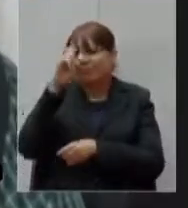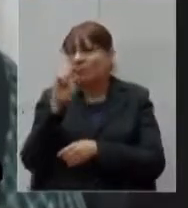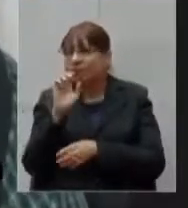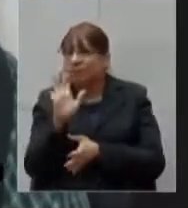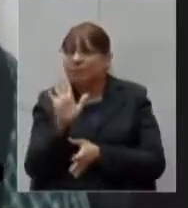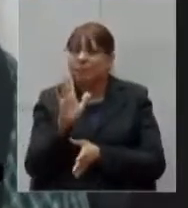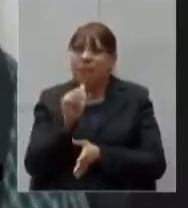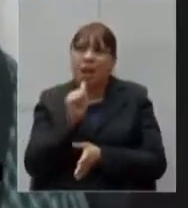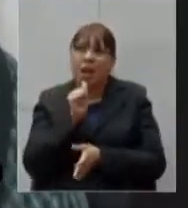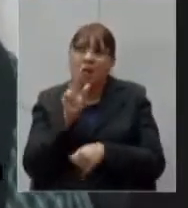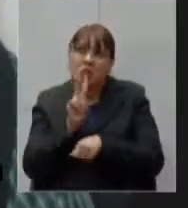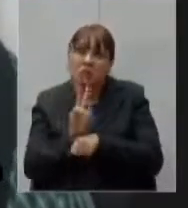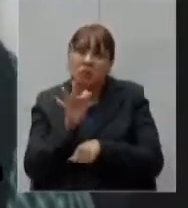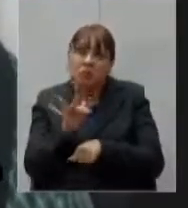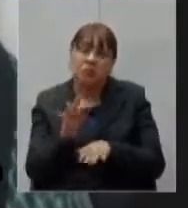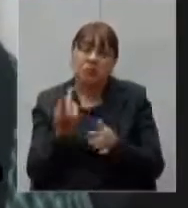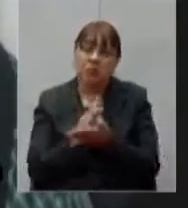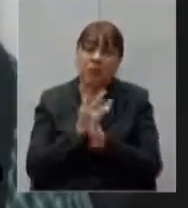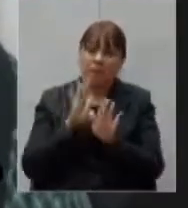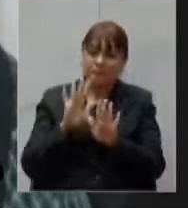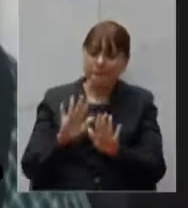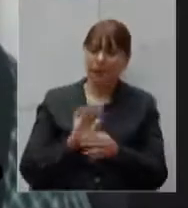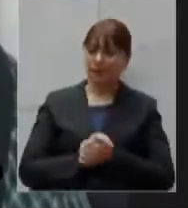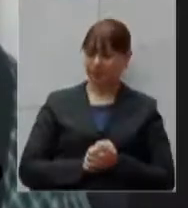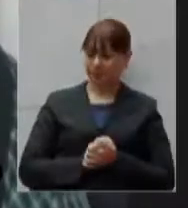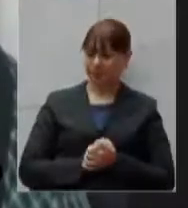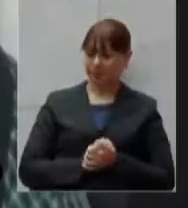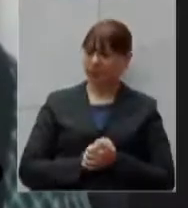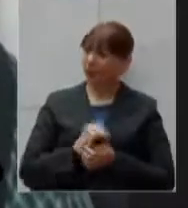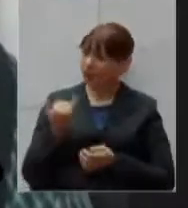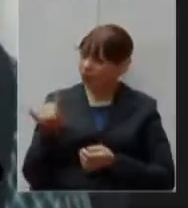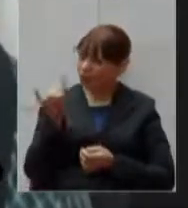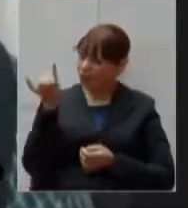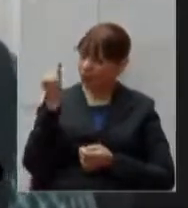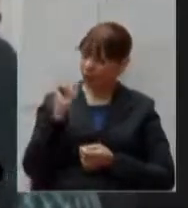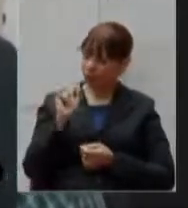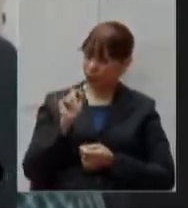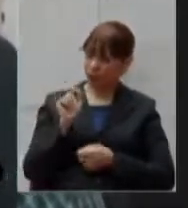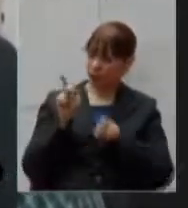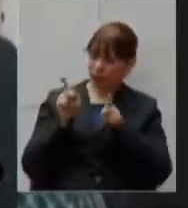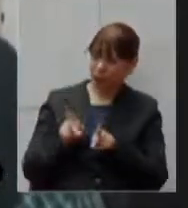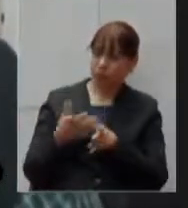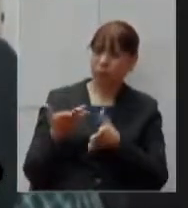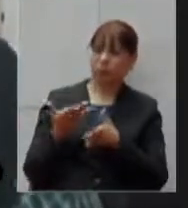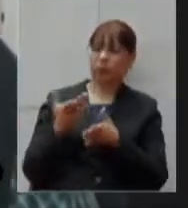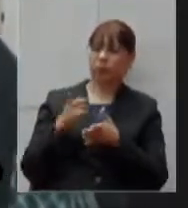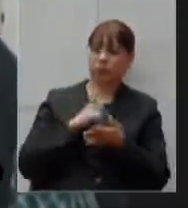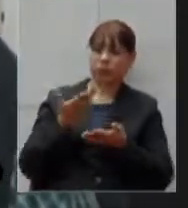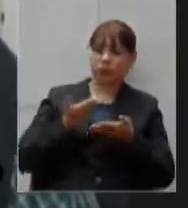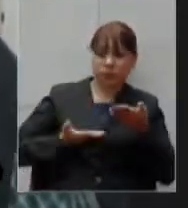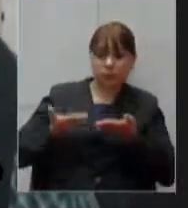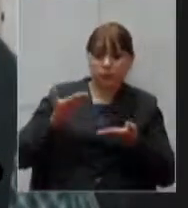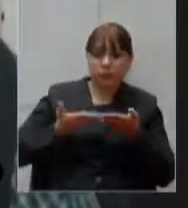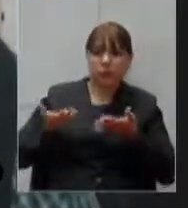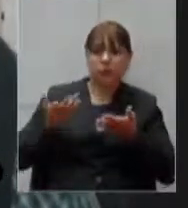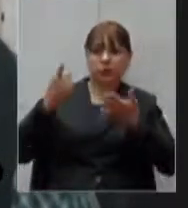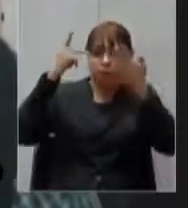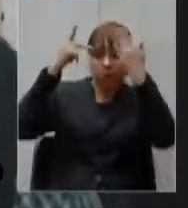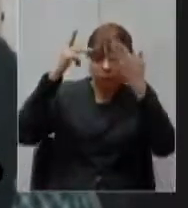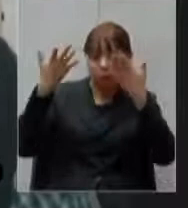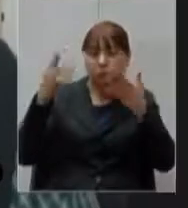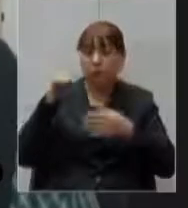mas é muito importante para que esses pacientes psiquiátricos que estão tendo essa descontinuidade